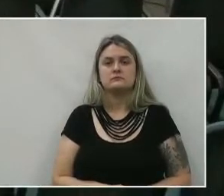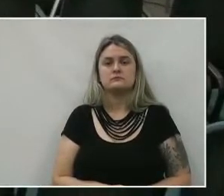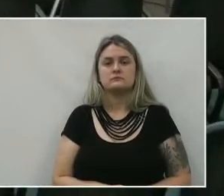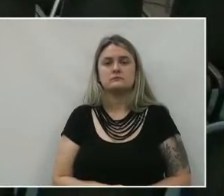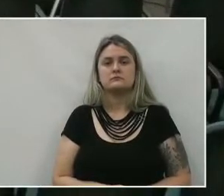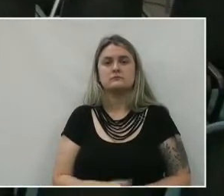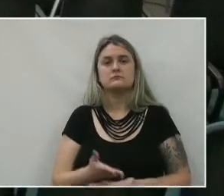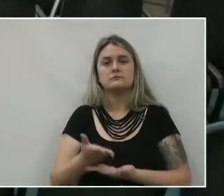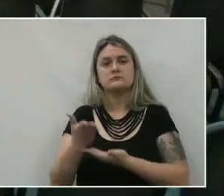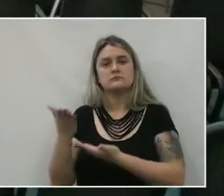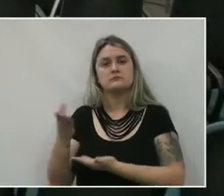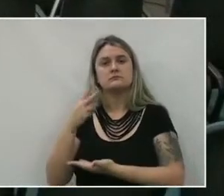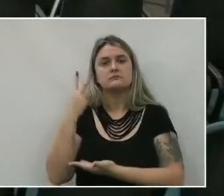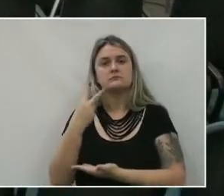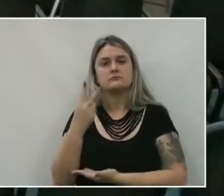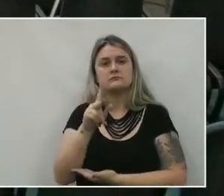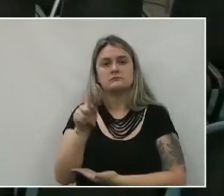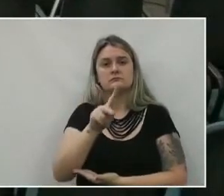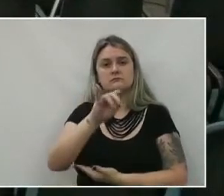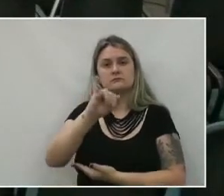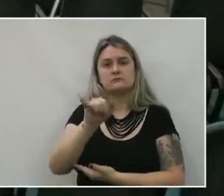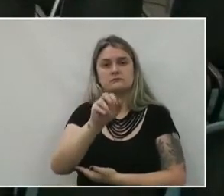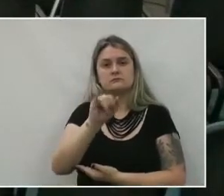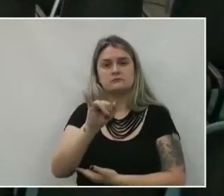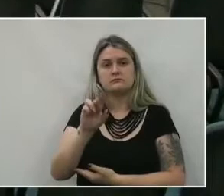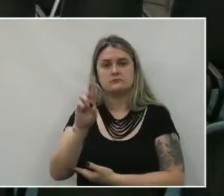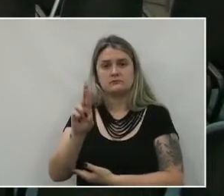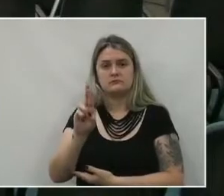Com a palavra, o vereador professor Jair Brunhar